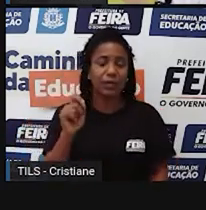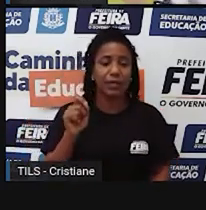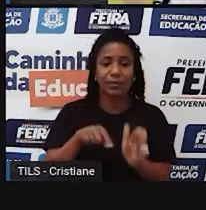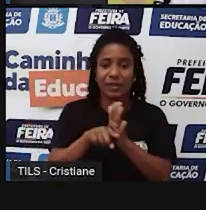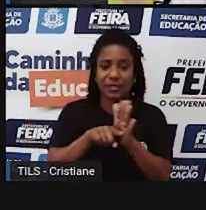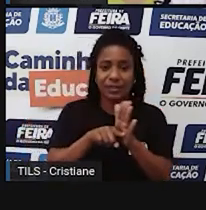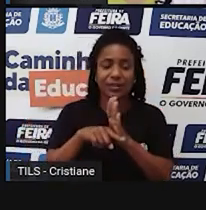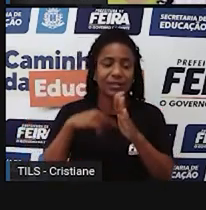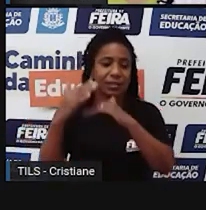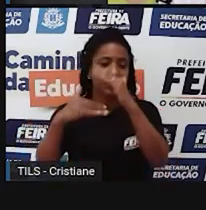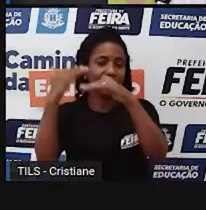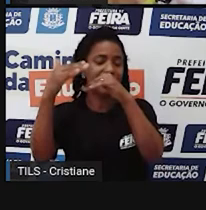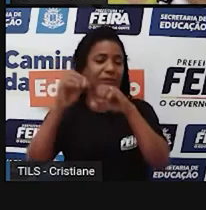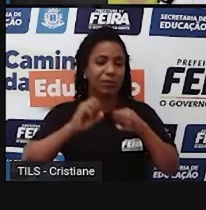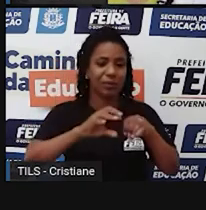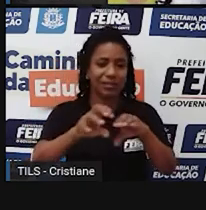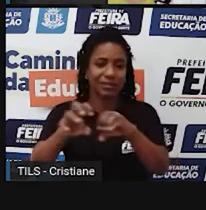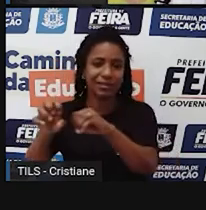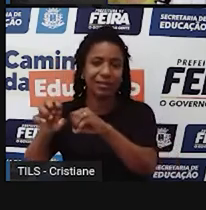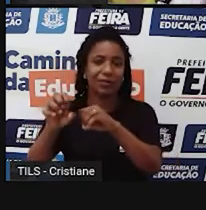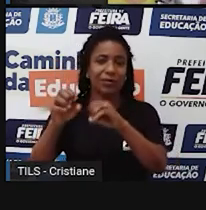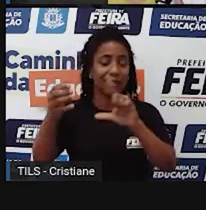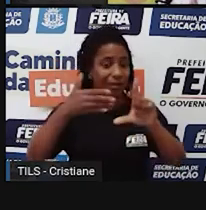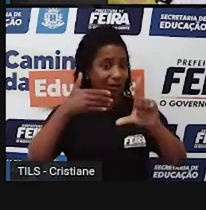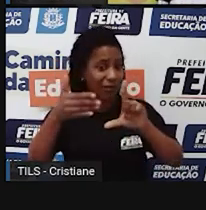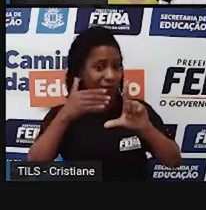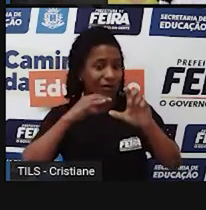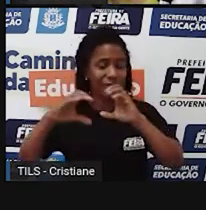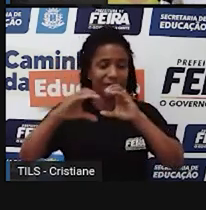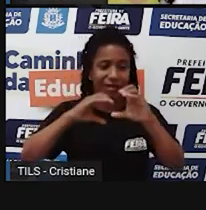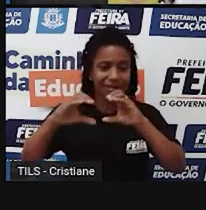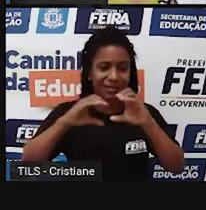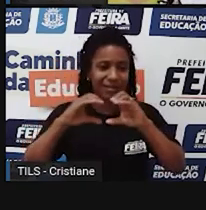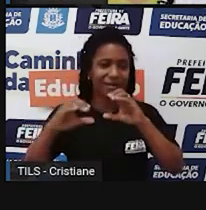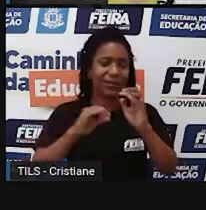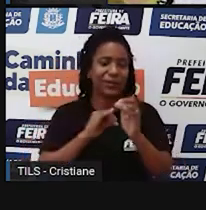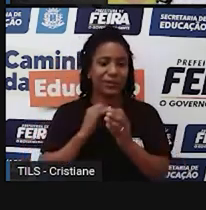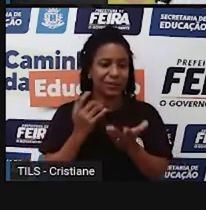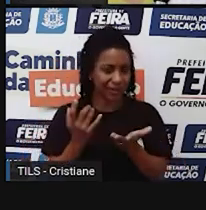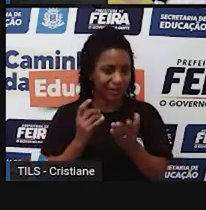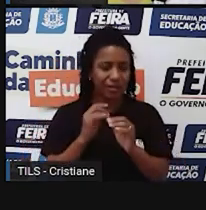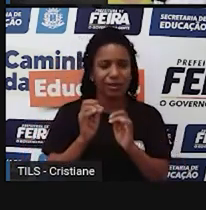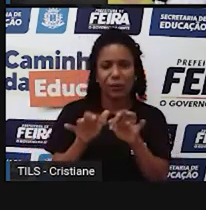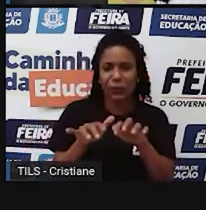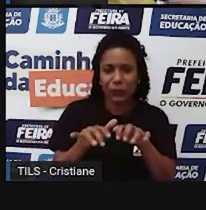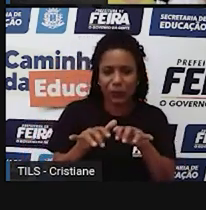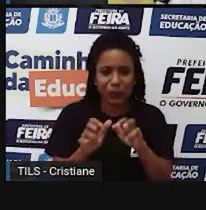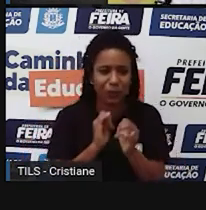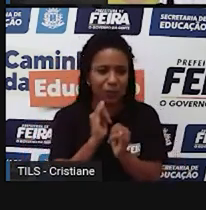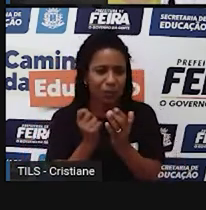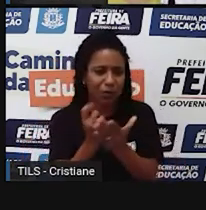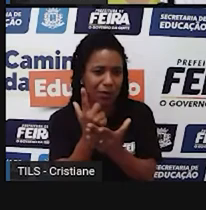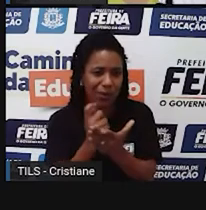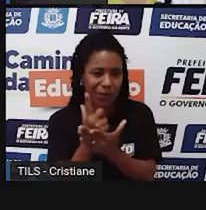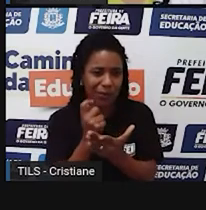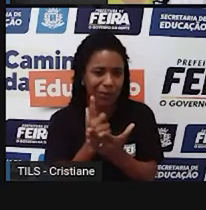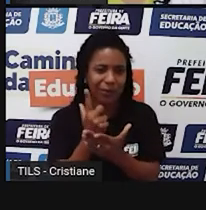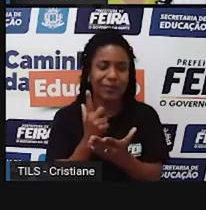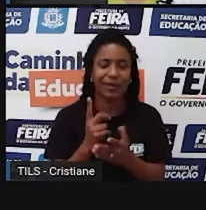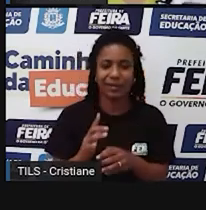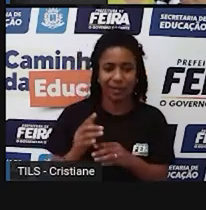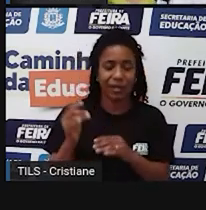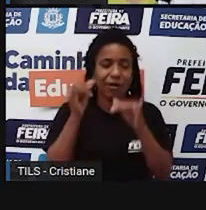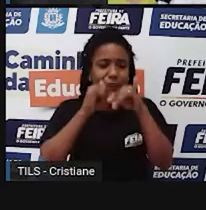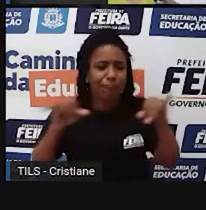do desenvolvimento tecnológico, essa forma hoje como a gente compra, essa forma como a gente paga as coisas, essa forma como a gente fica até sabendo das